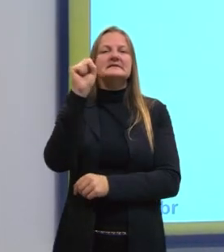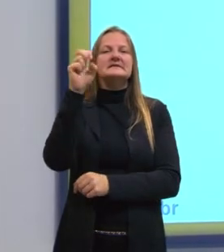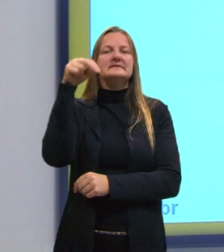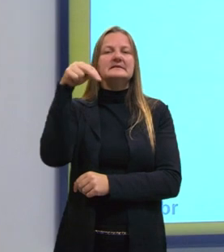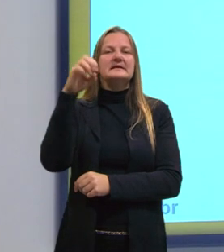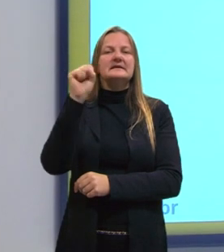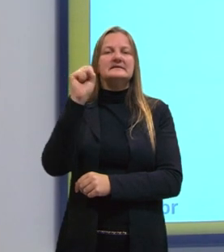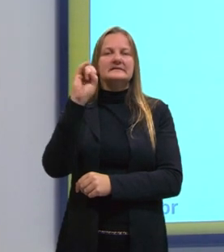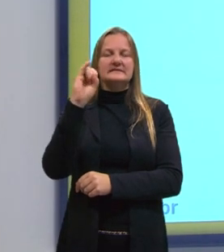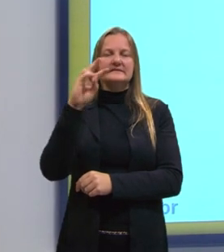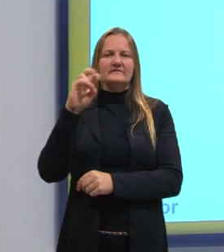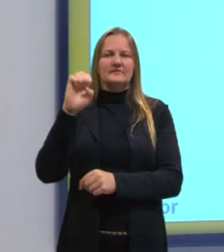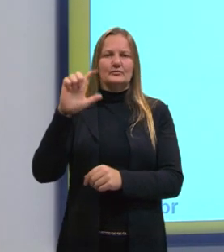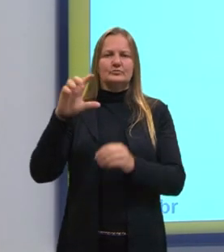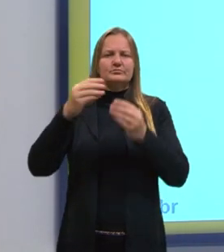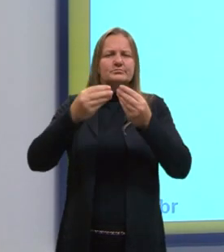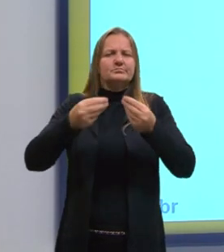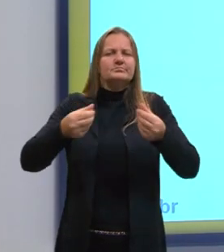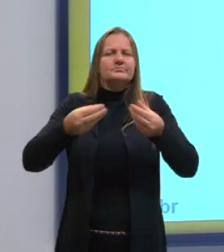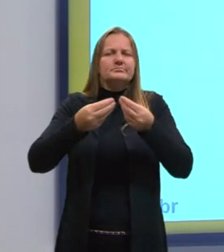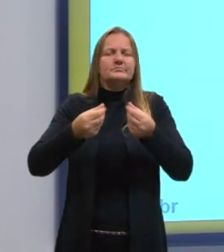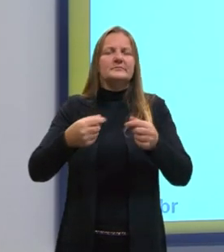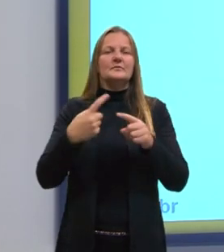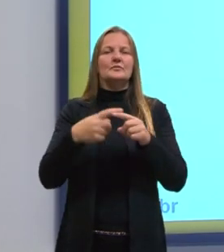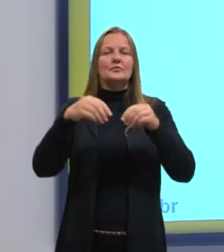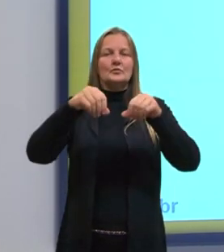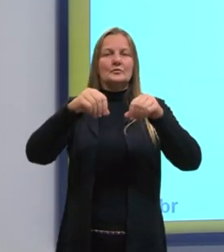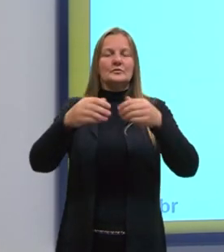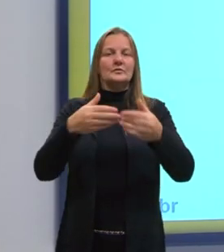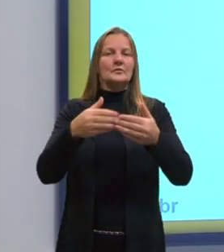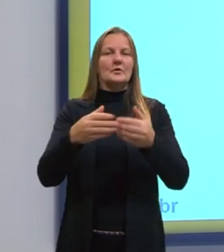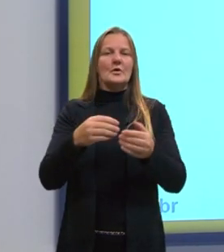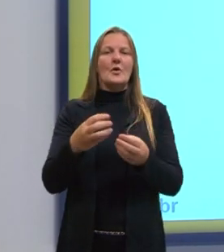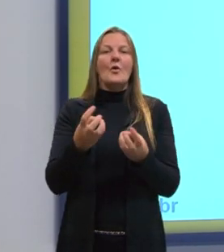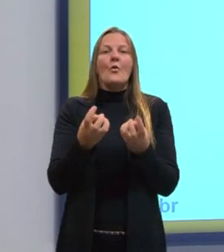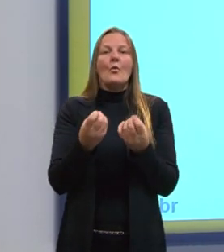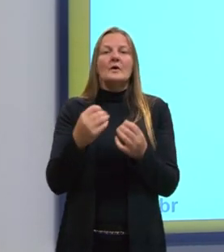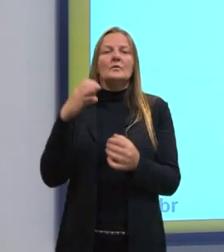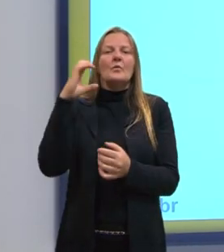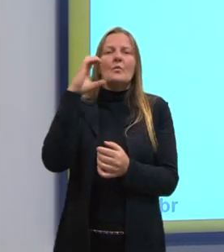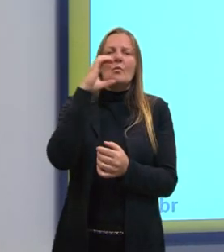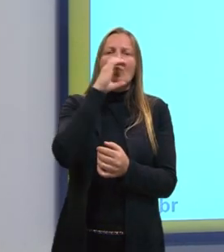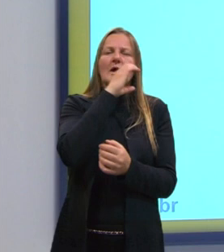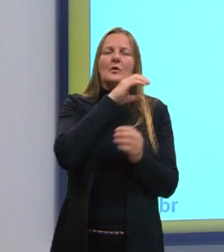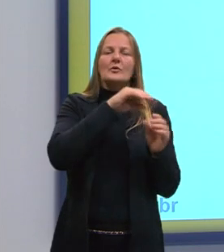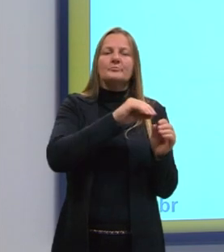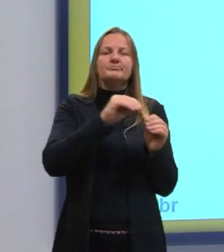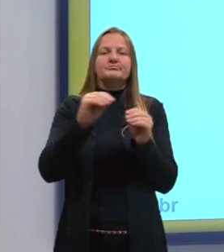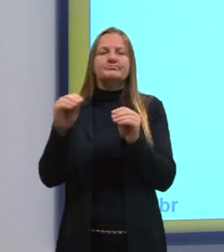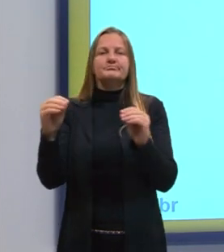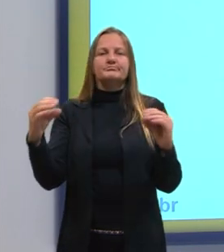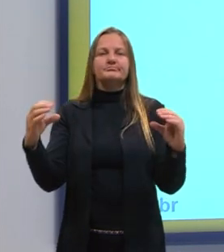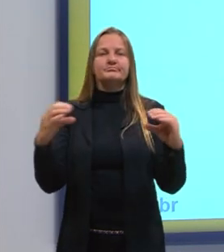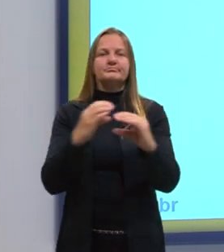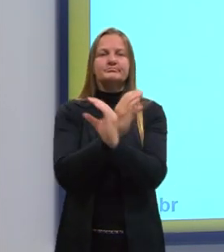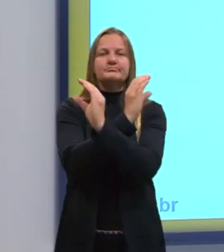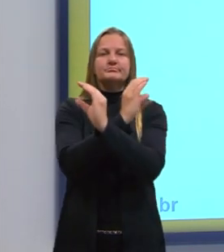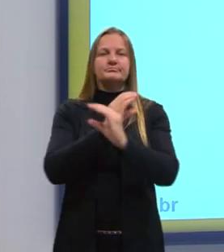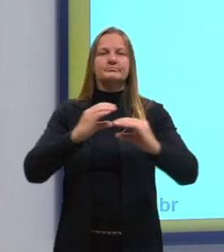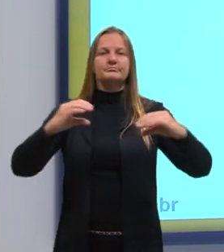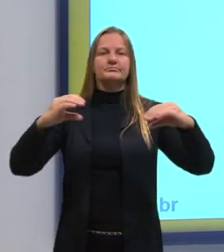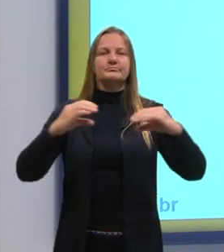de qualquer substância, é definido como a quantidade de calor transferido necessário para